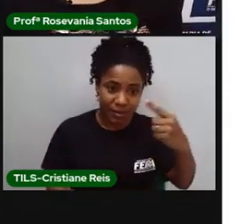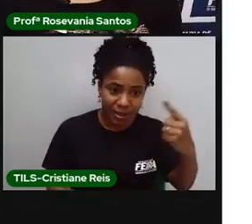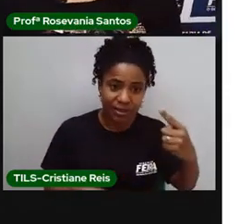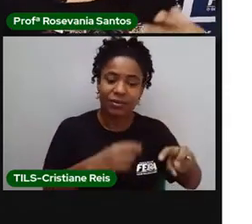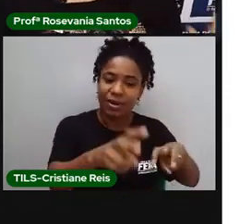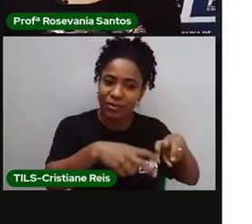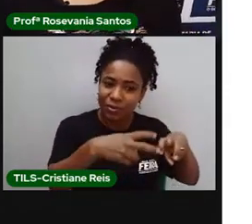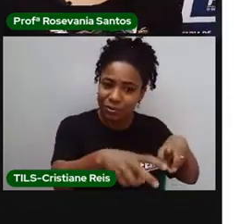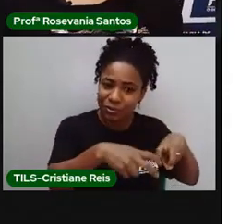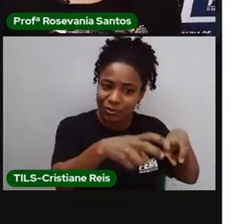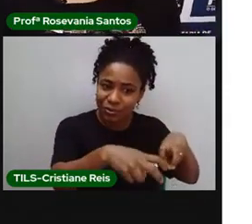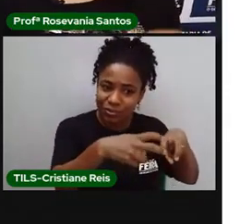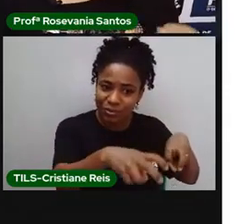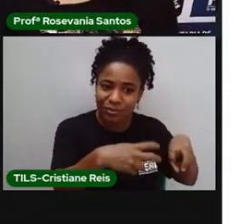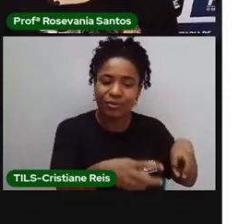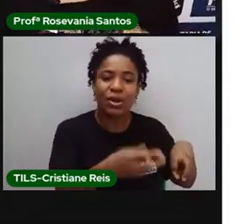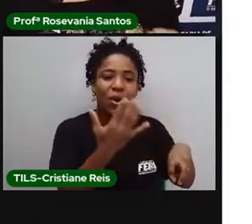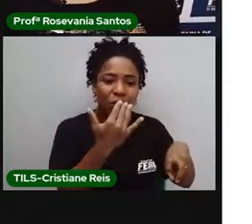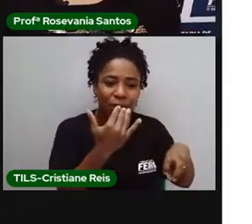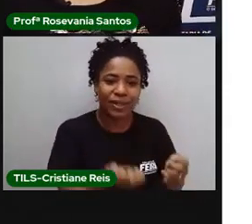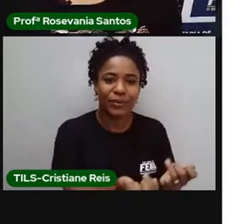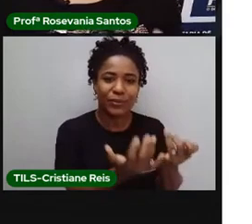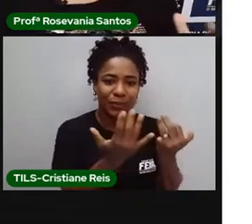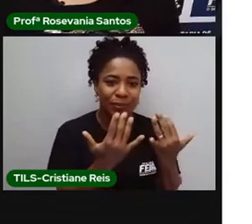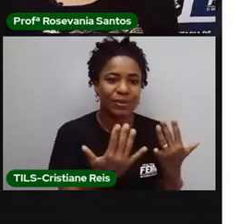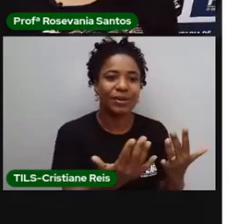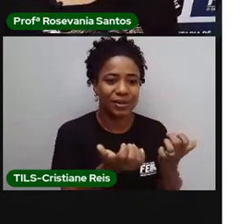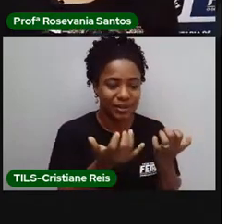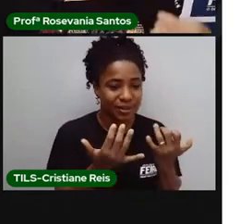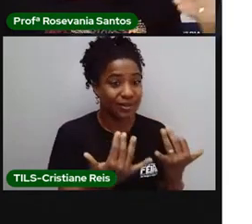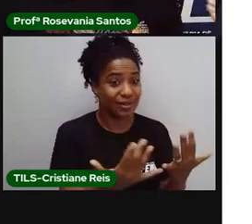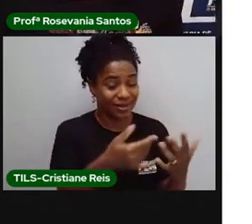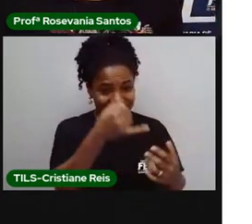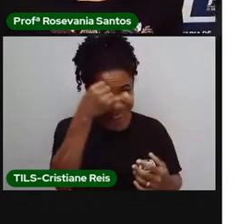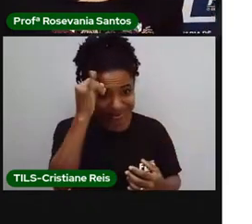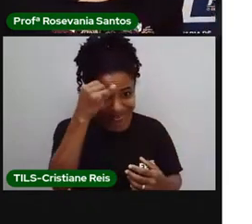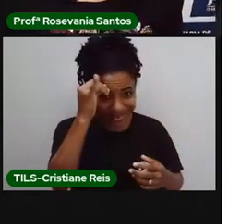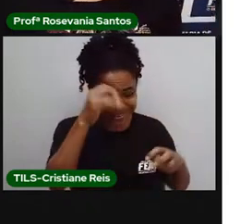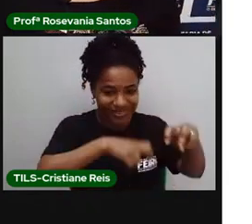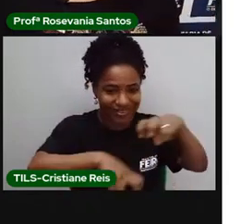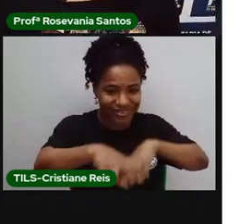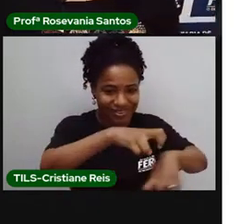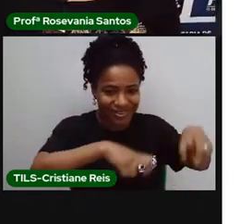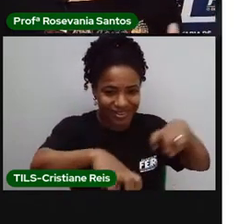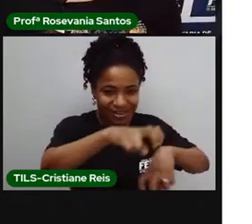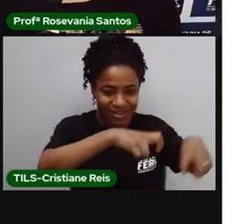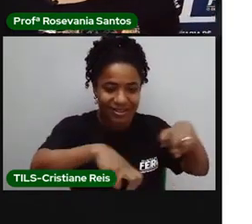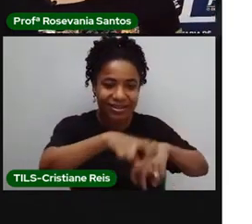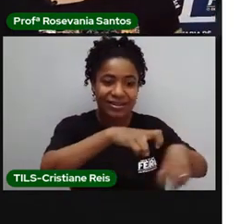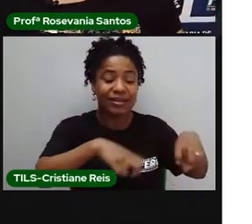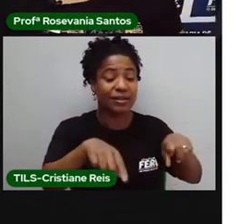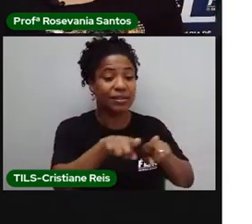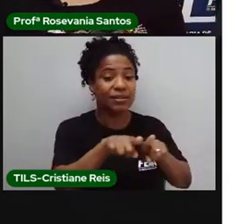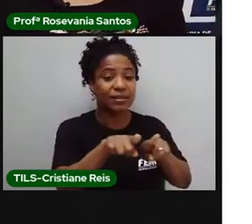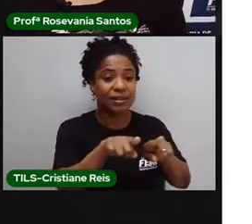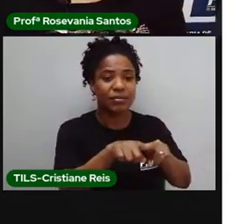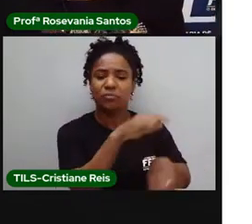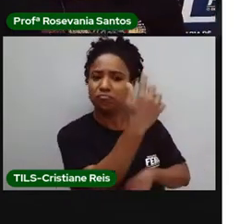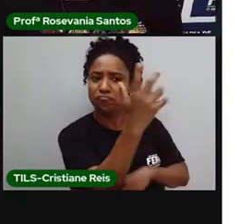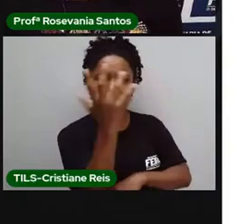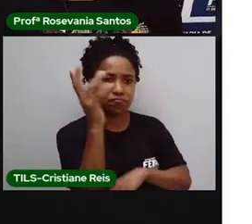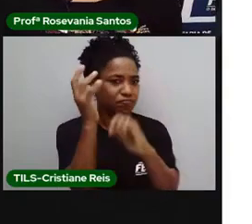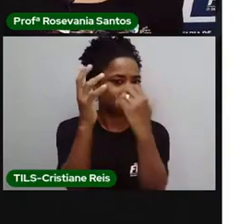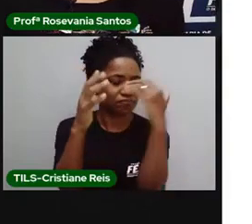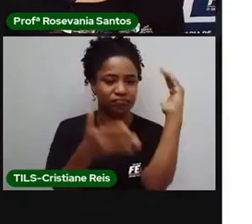agricultura, que é o cultivo de alimentos, precuário, criação de animais, extrativismo, que pode ser, né, e pode ser vegetal.